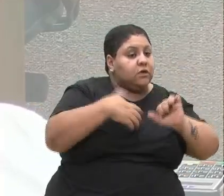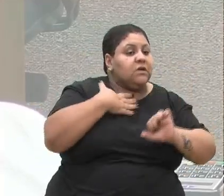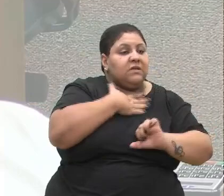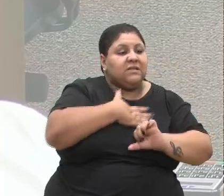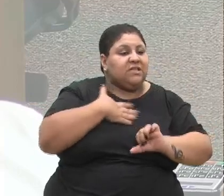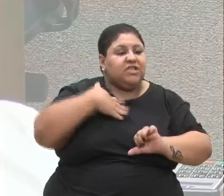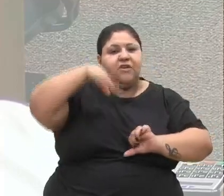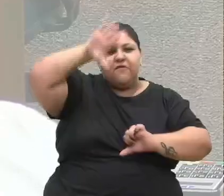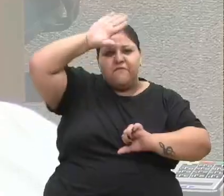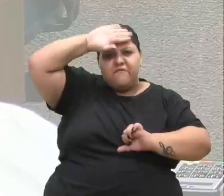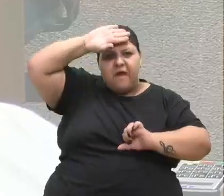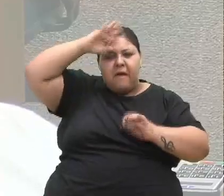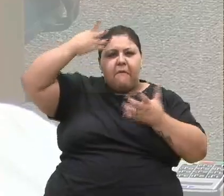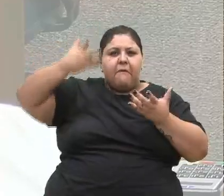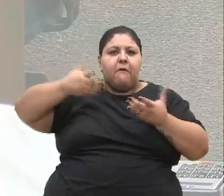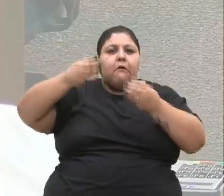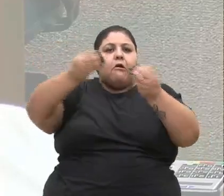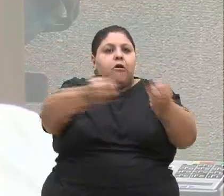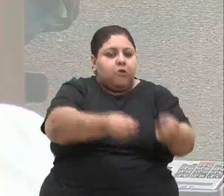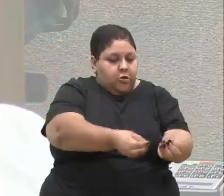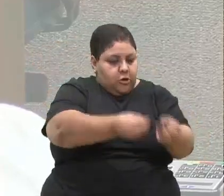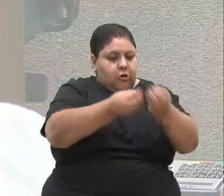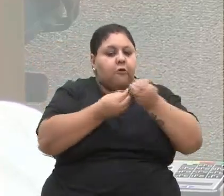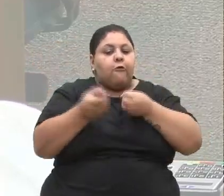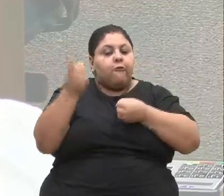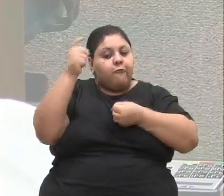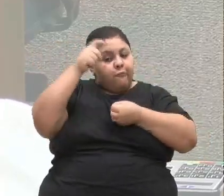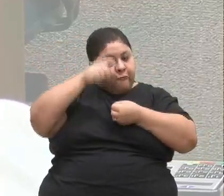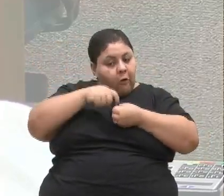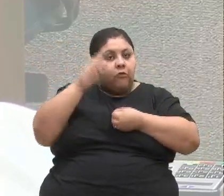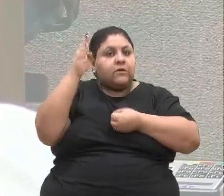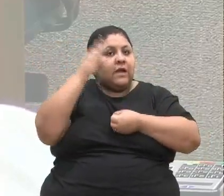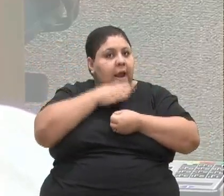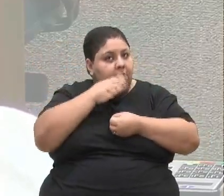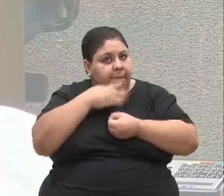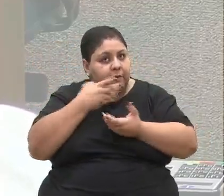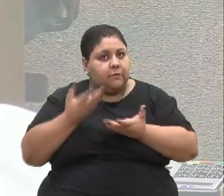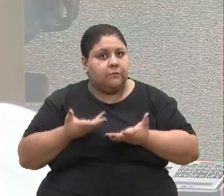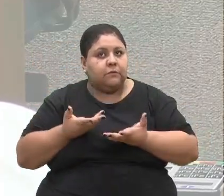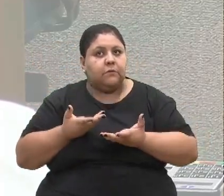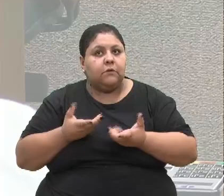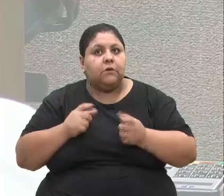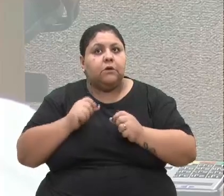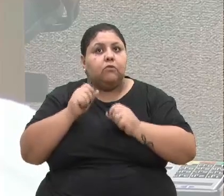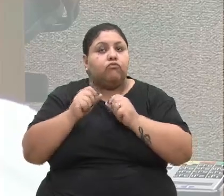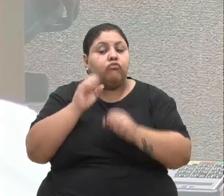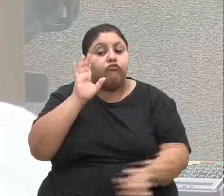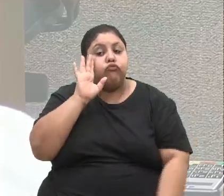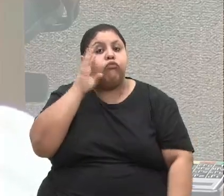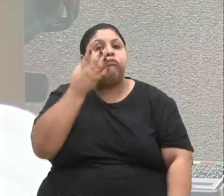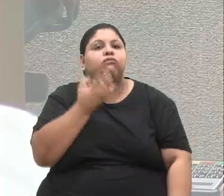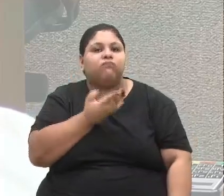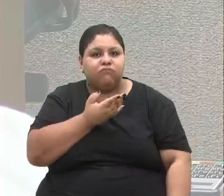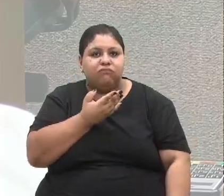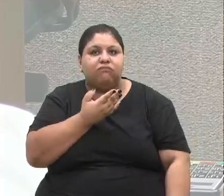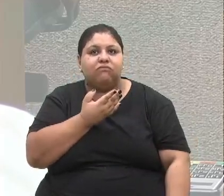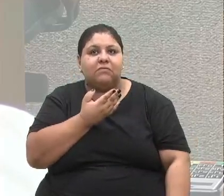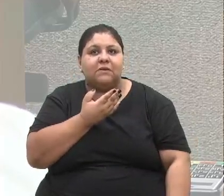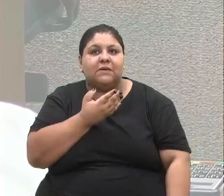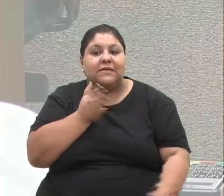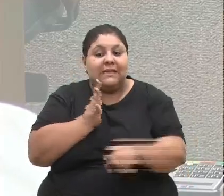uma febre, alguma coisa, traga de volta de uma forma emergencial. E aconteceu essa situação na